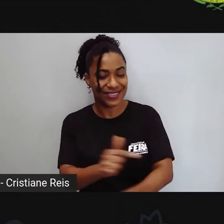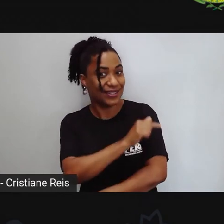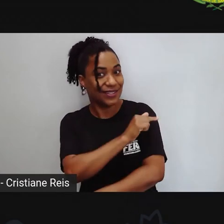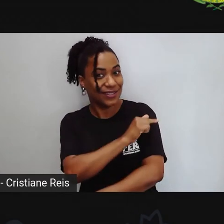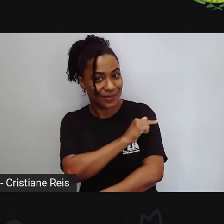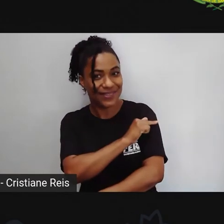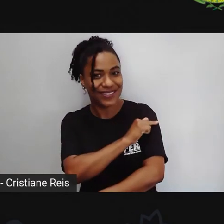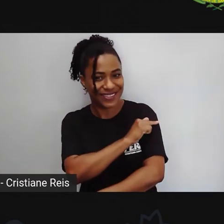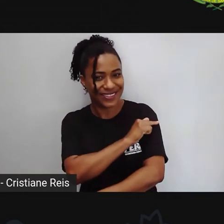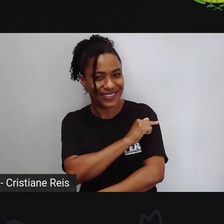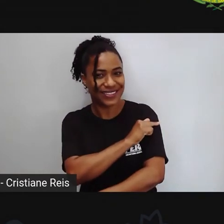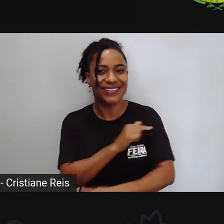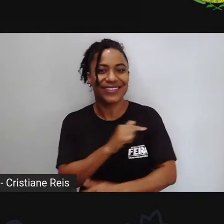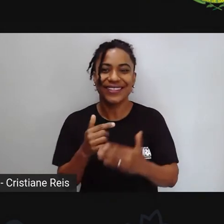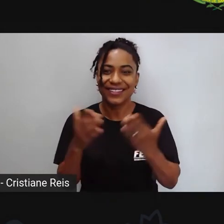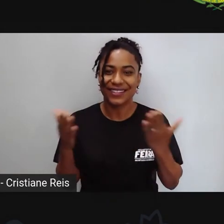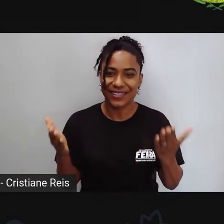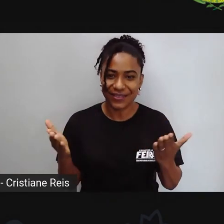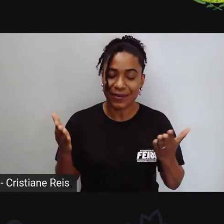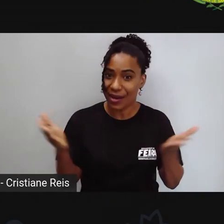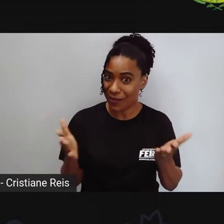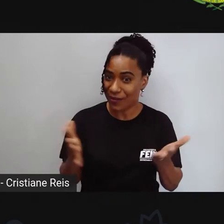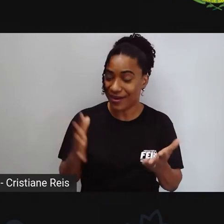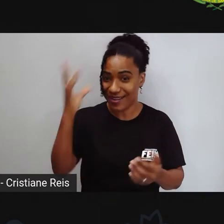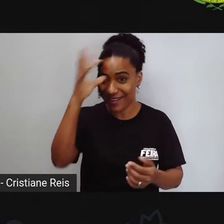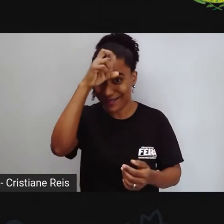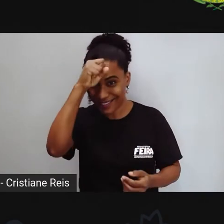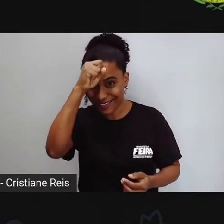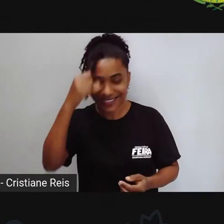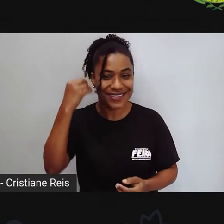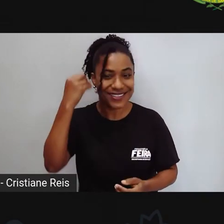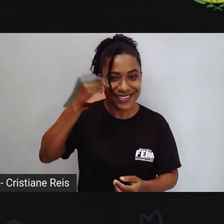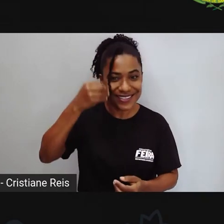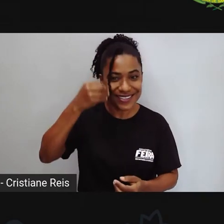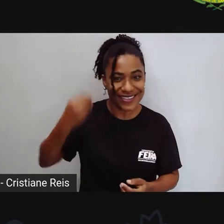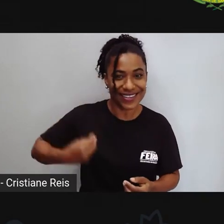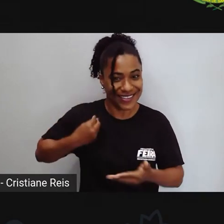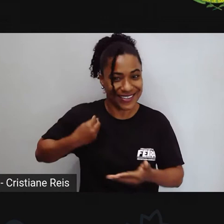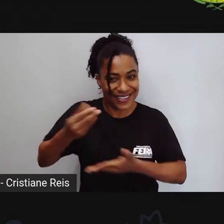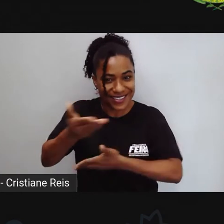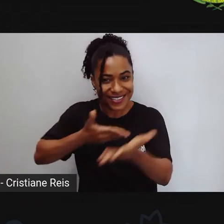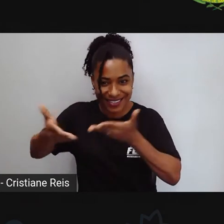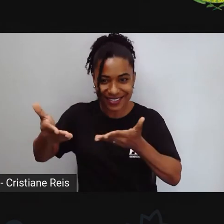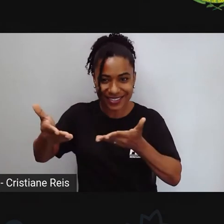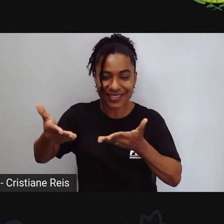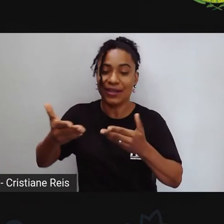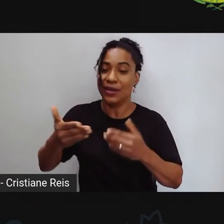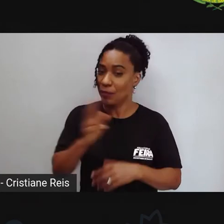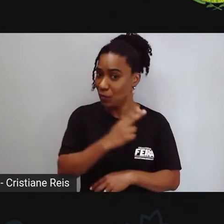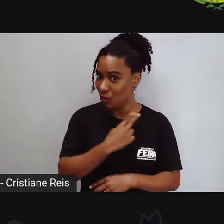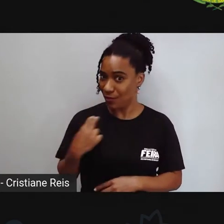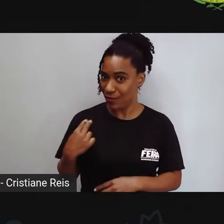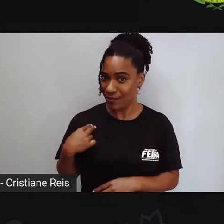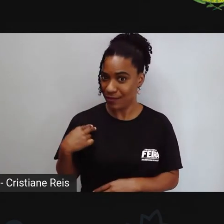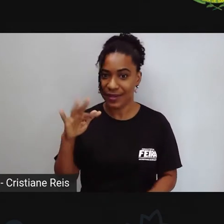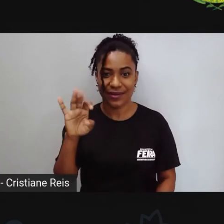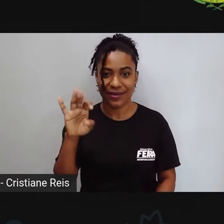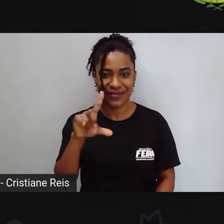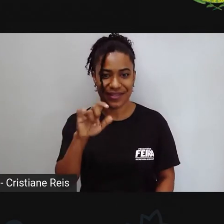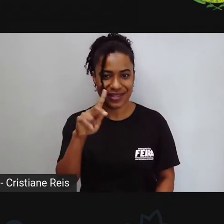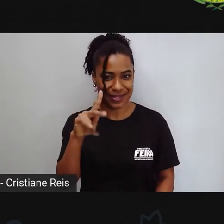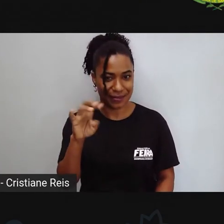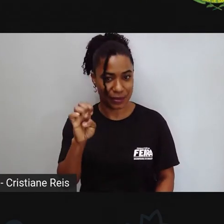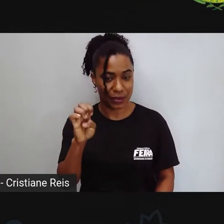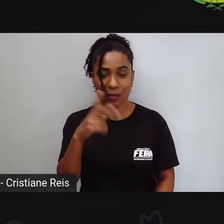começando mais um momento Saberes e Viveres. Meu nome é Felipe Passos, sou professor aqui da rede municipal de Feira de